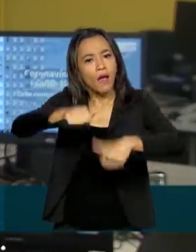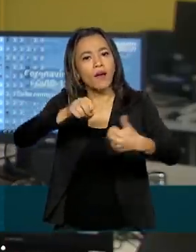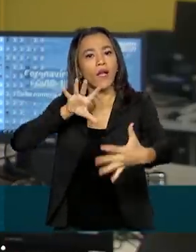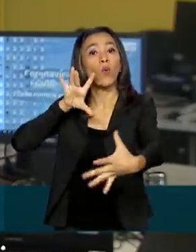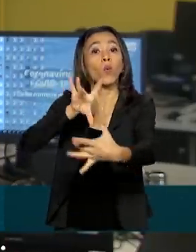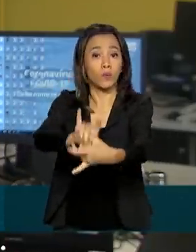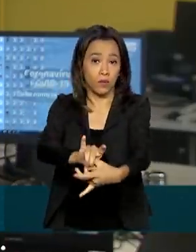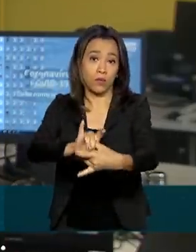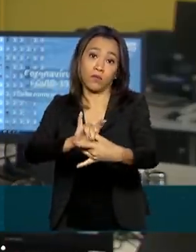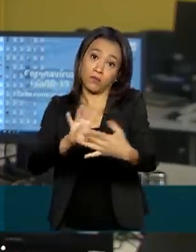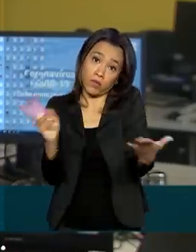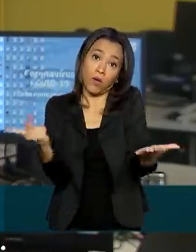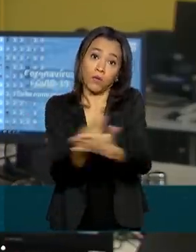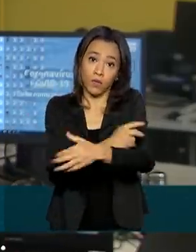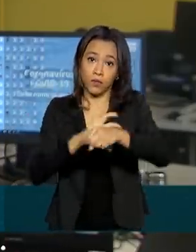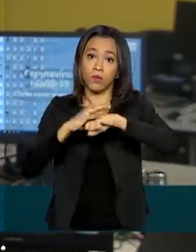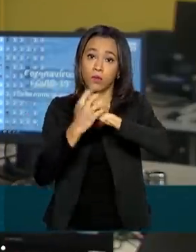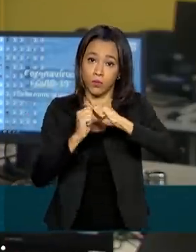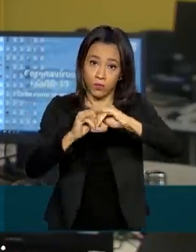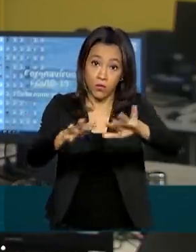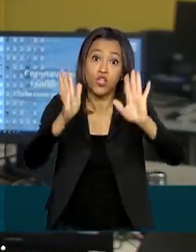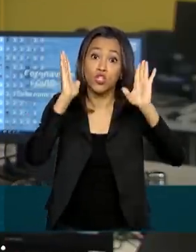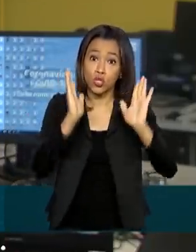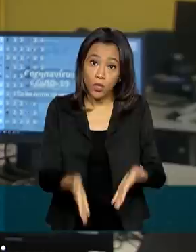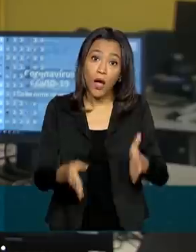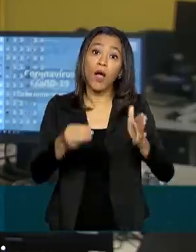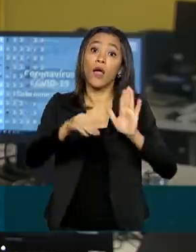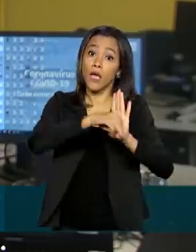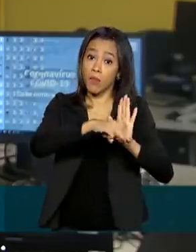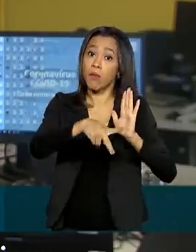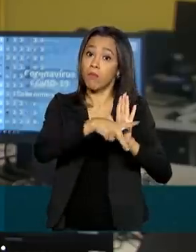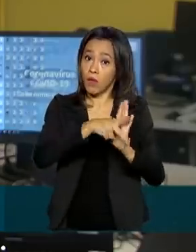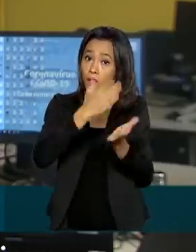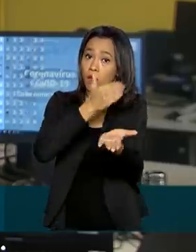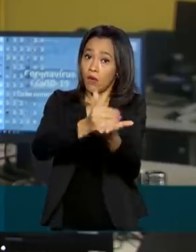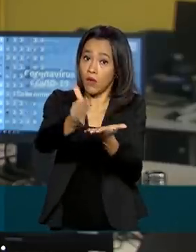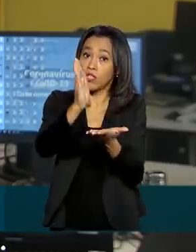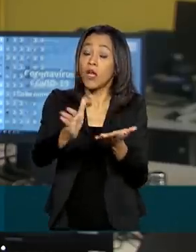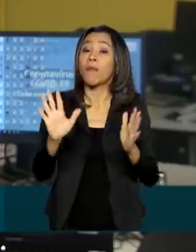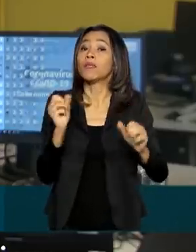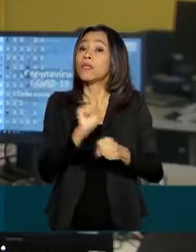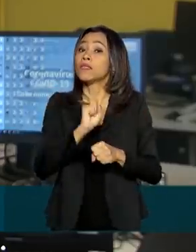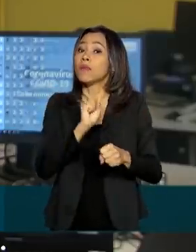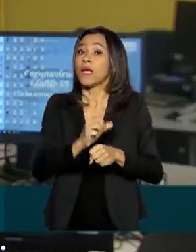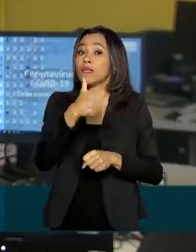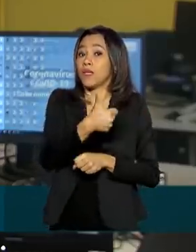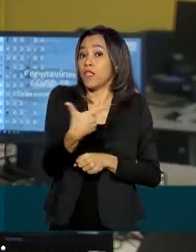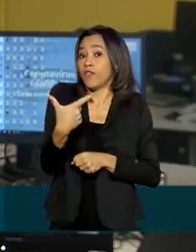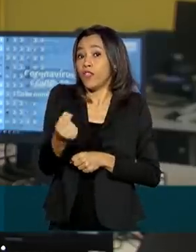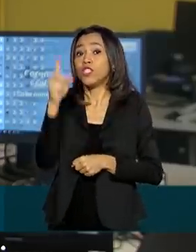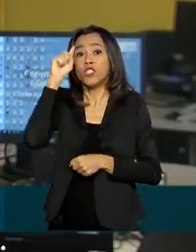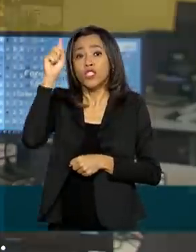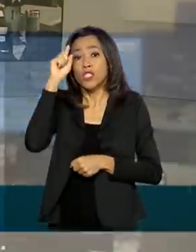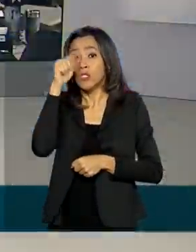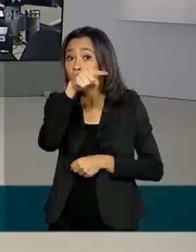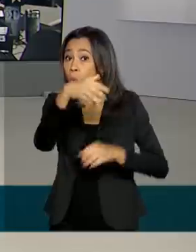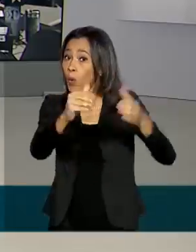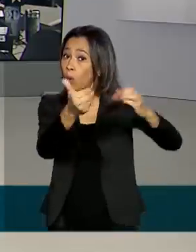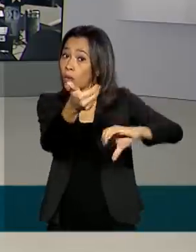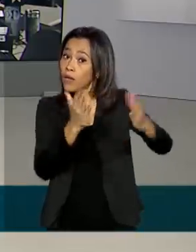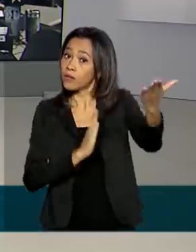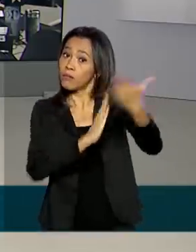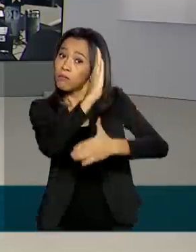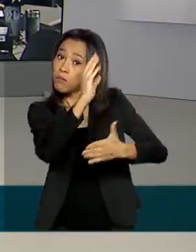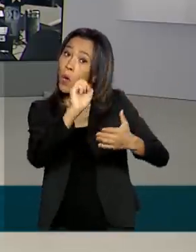à Covid-19. A MP já está em vigor, mas o Congresso tem 120 dias para aprová-la ou rejeitá-la. Renata. Tá certo, Maurício.